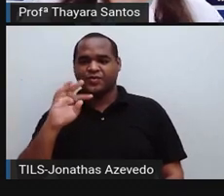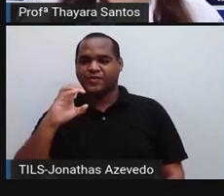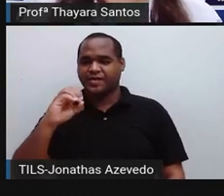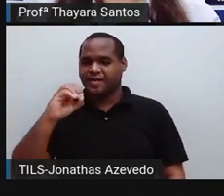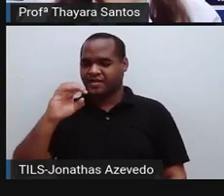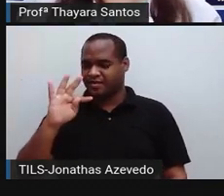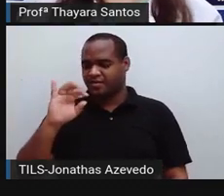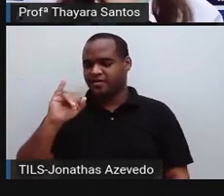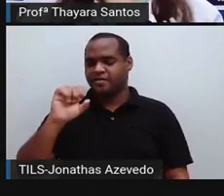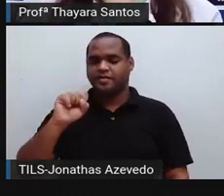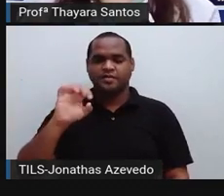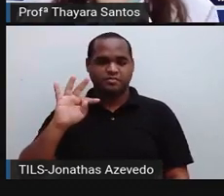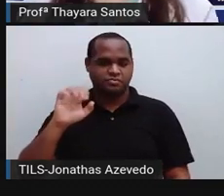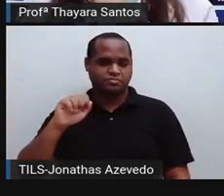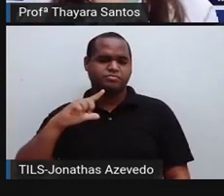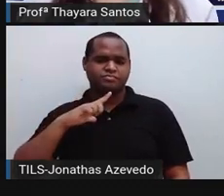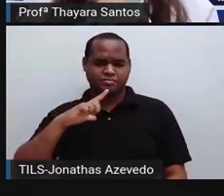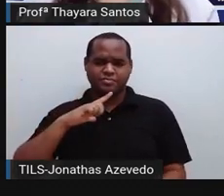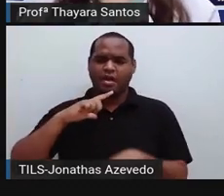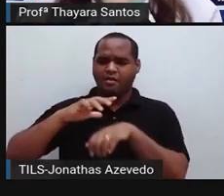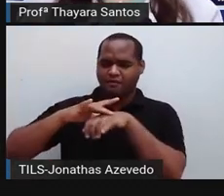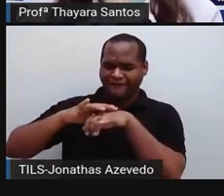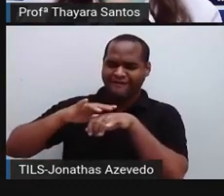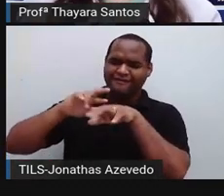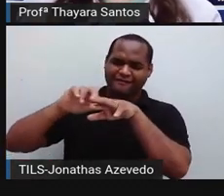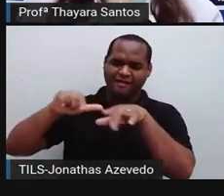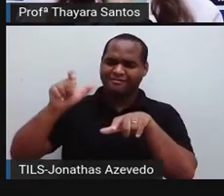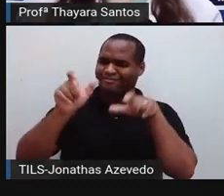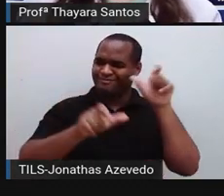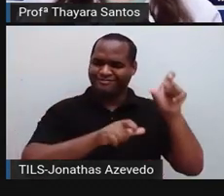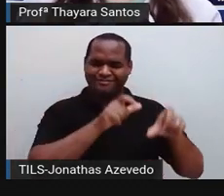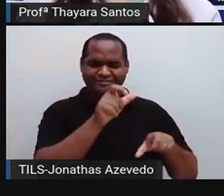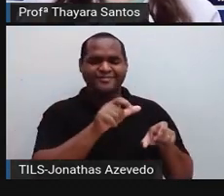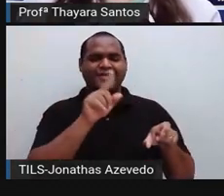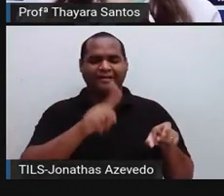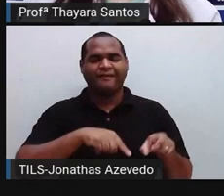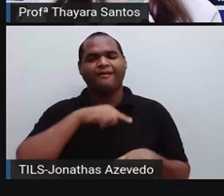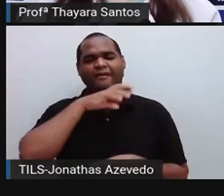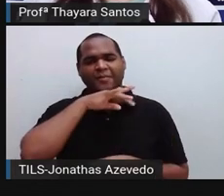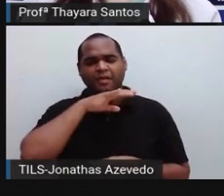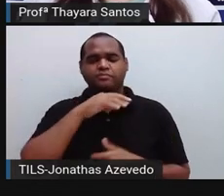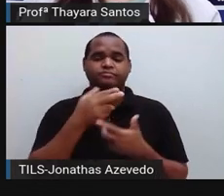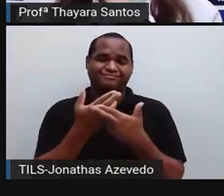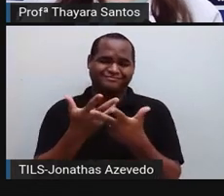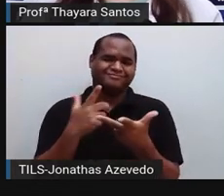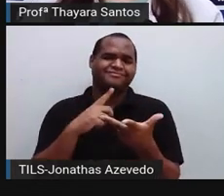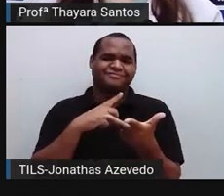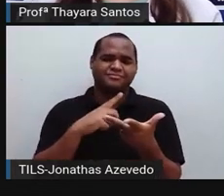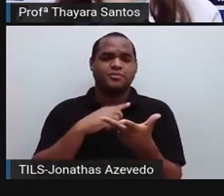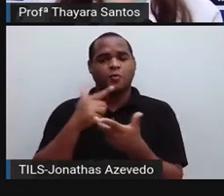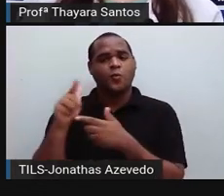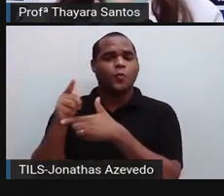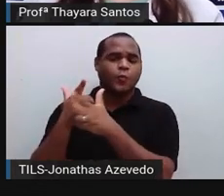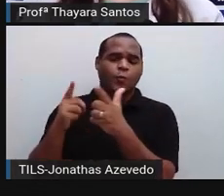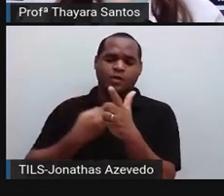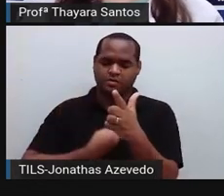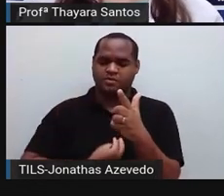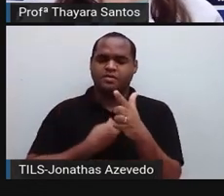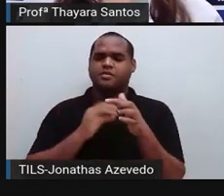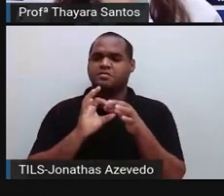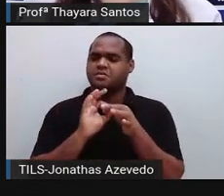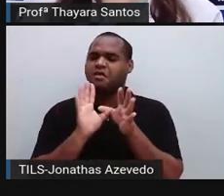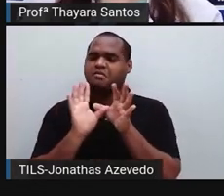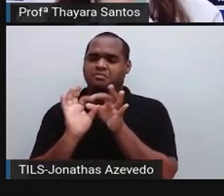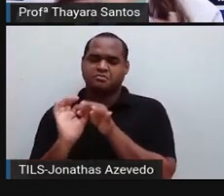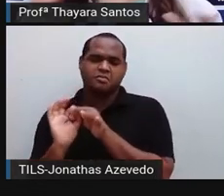que causam doenças, é o que a gente chama de patogênicas, mas tem os protozoares que a gente chama de vida livre, que eles vivem